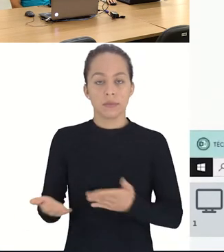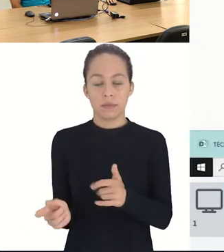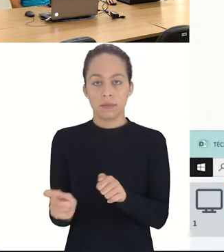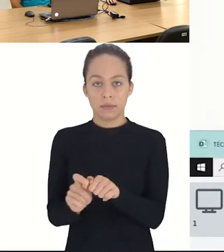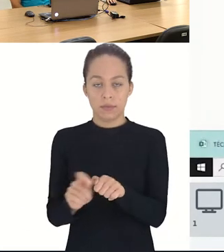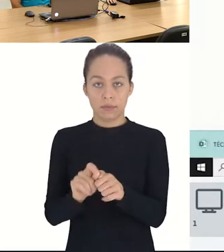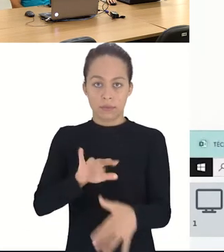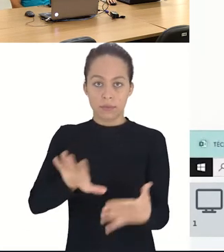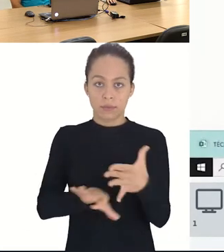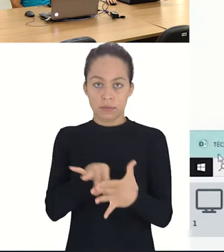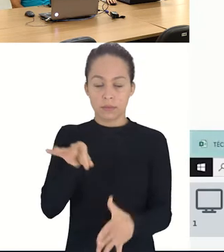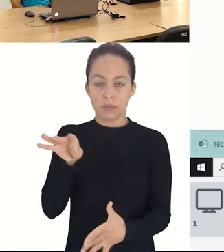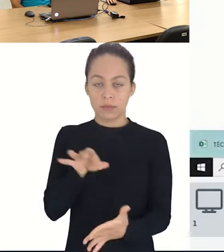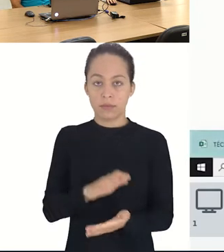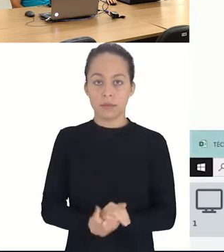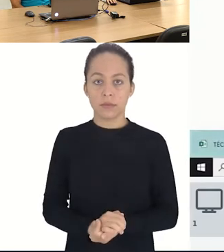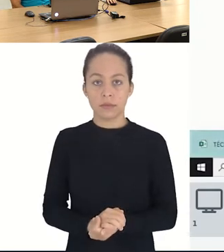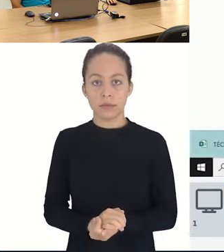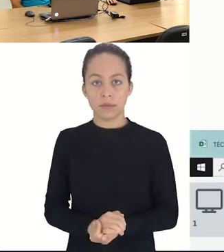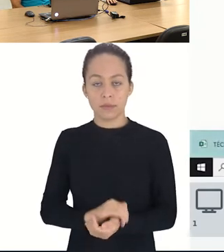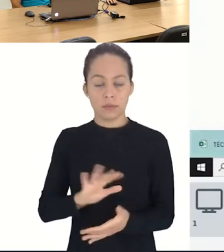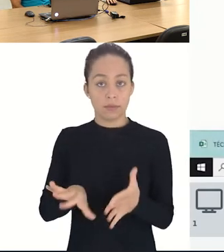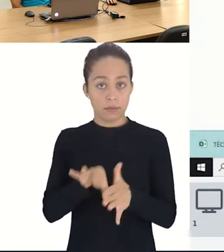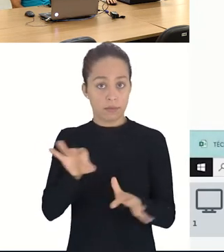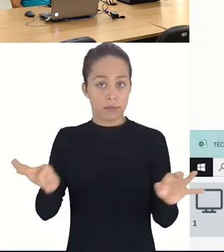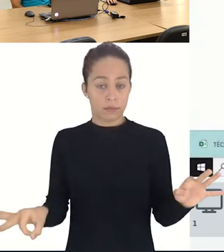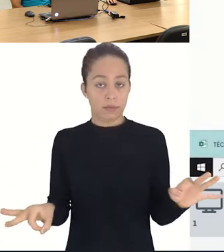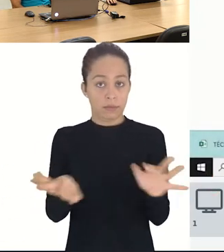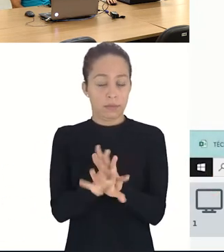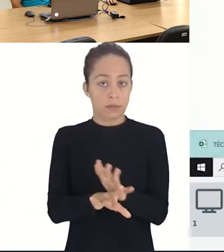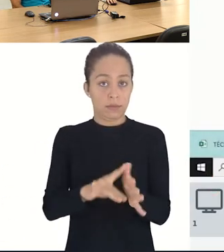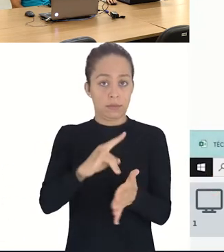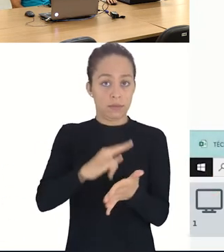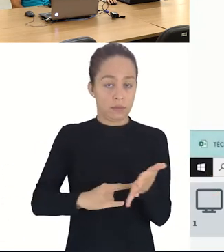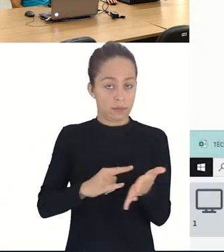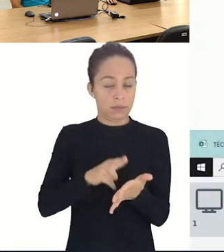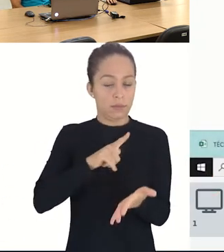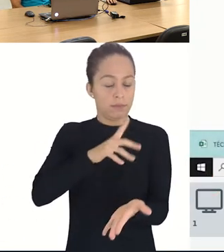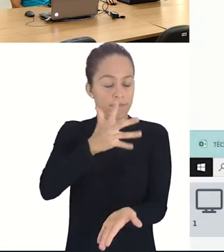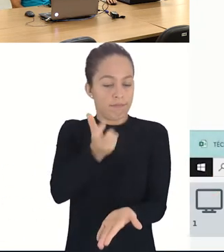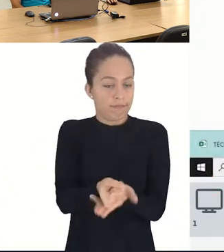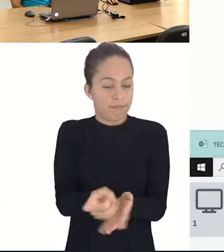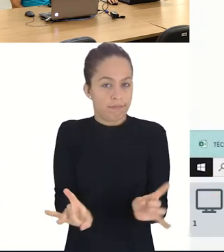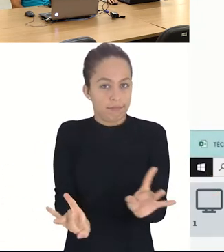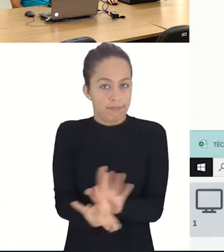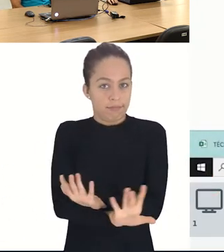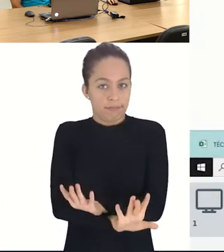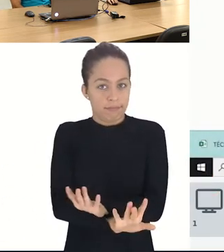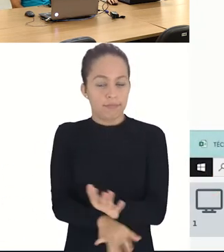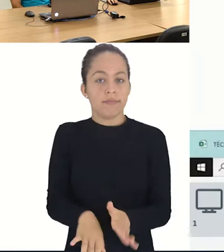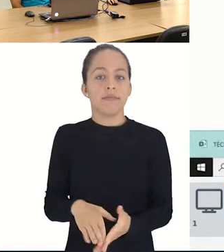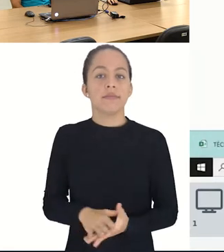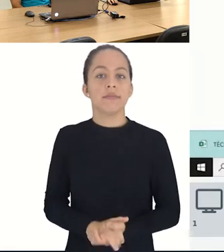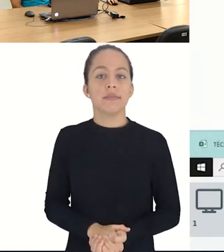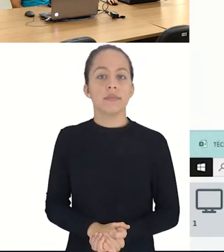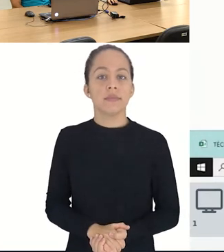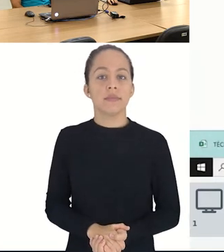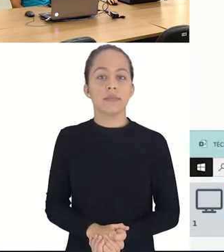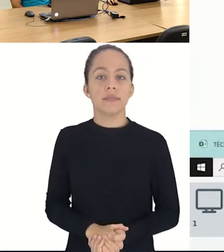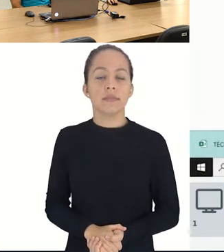Vamos então realizar o sorteio. O sorteio foi realizado e o arquivo já teve o download concluído.